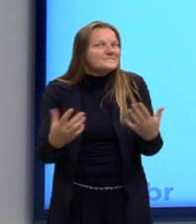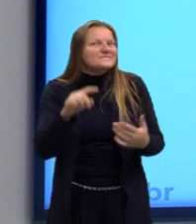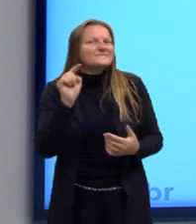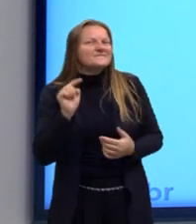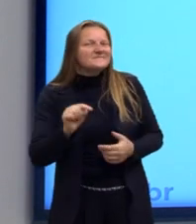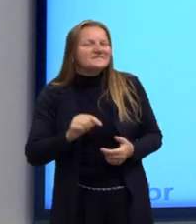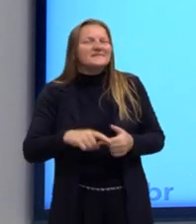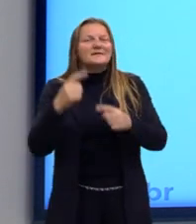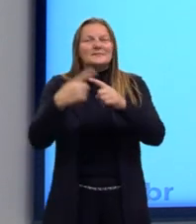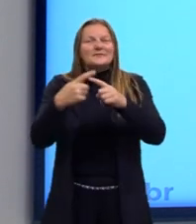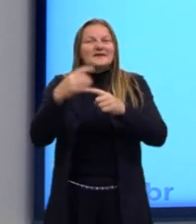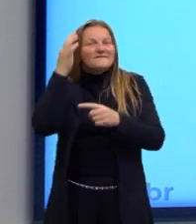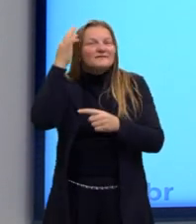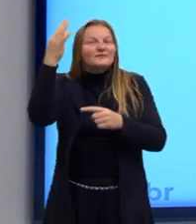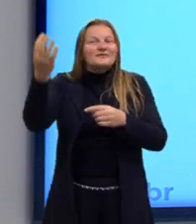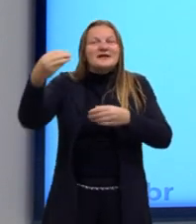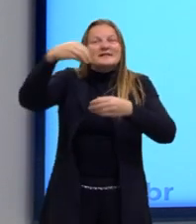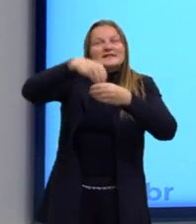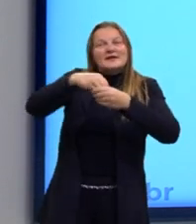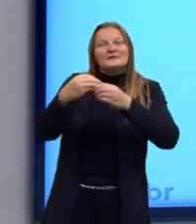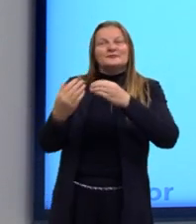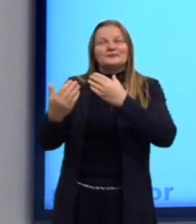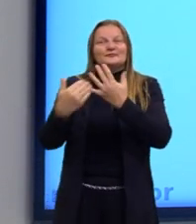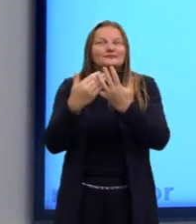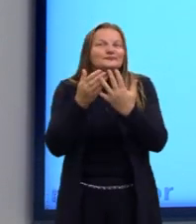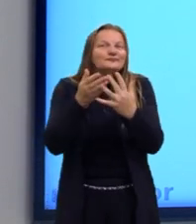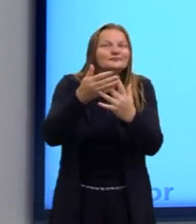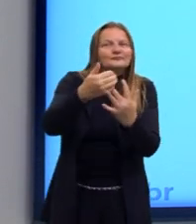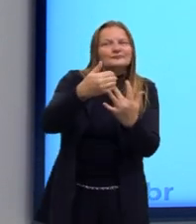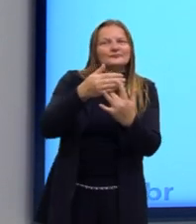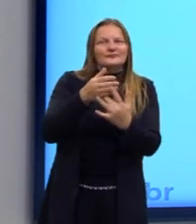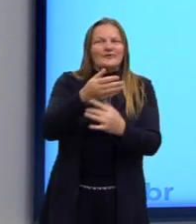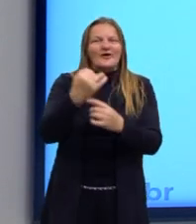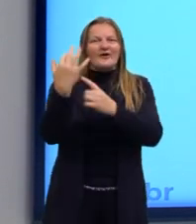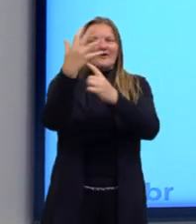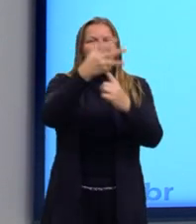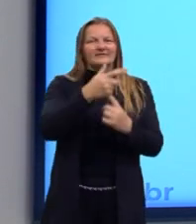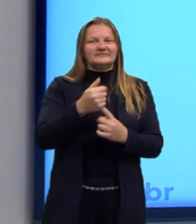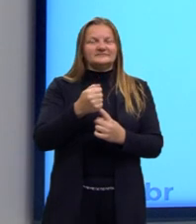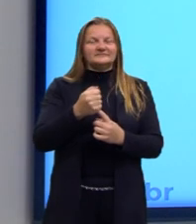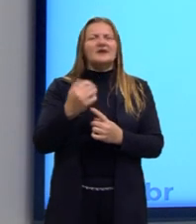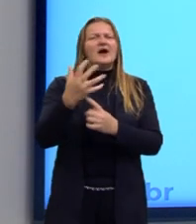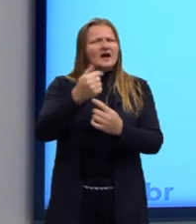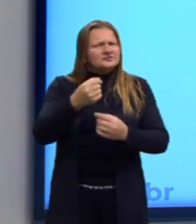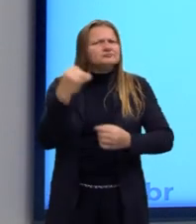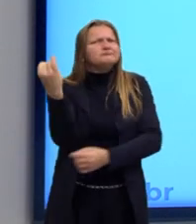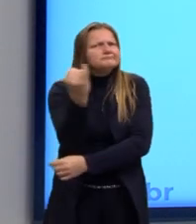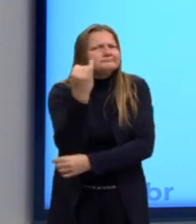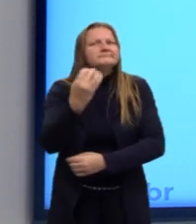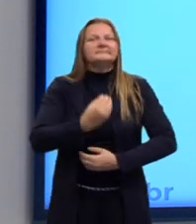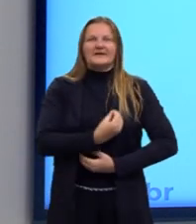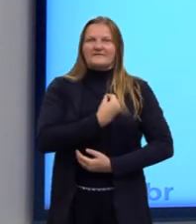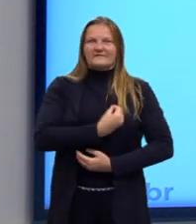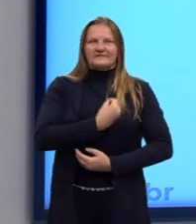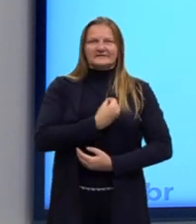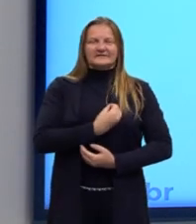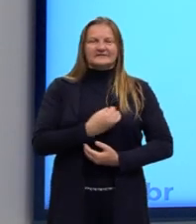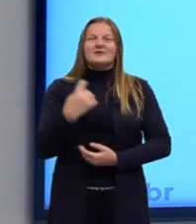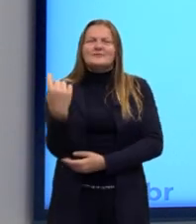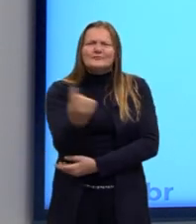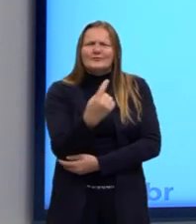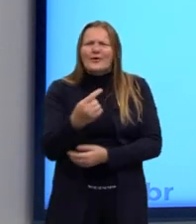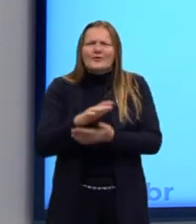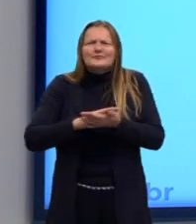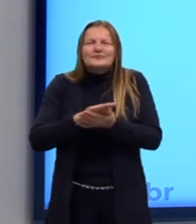filosofia perpassa essas questões? Por que a arte? A arte é importante na nossa vida porque, olha só, nós não